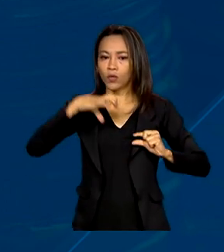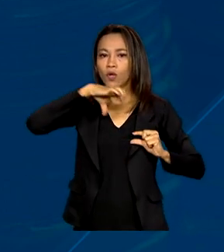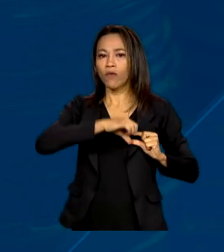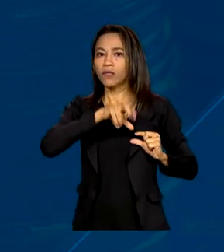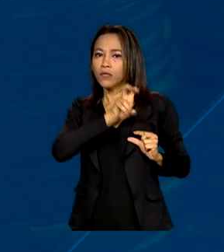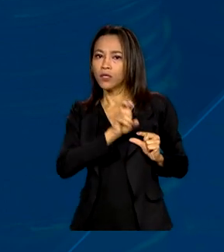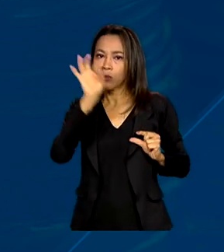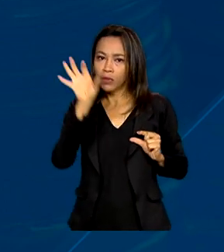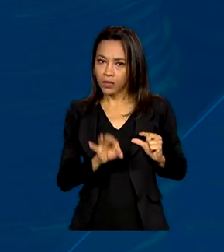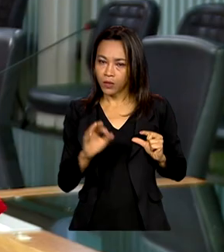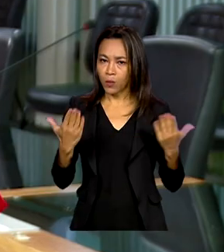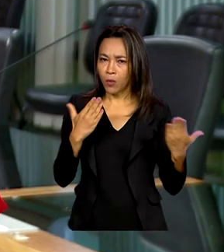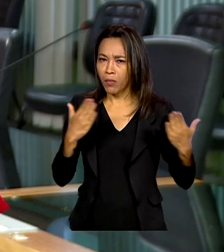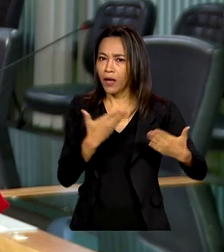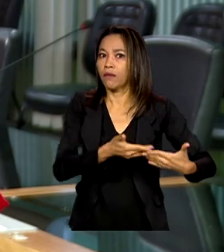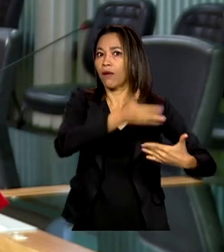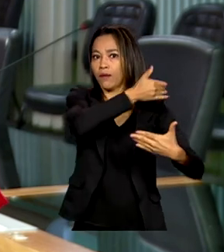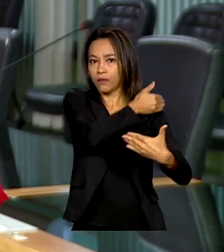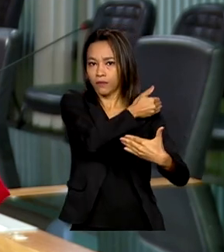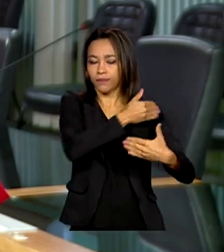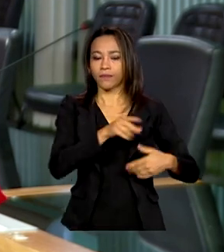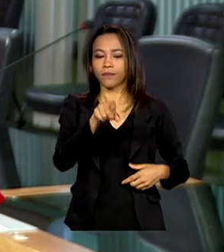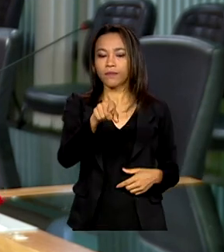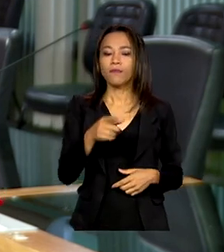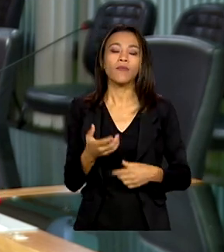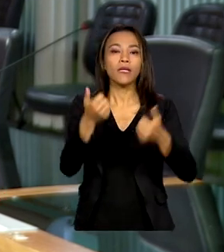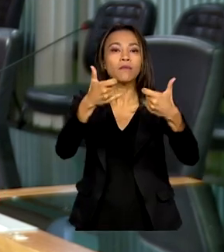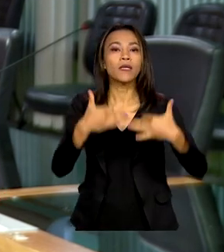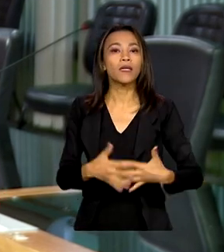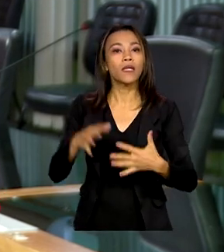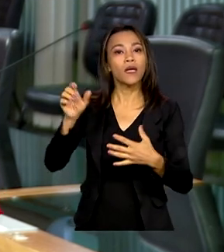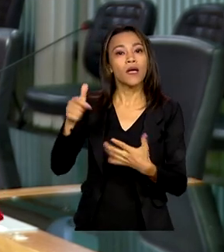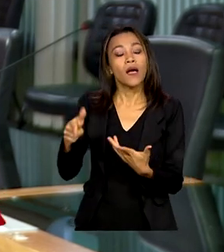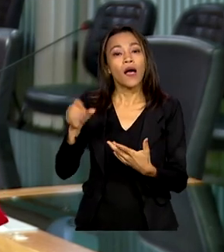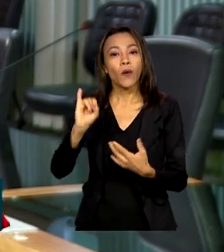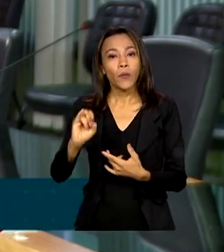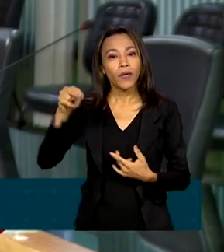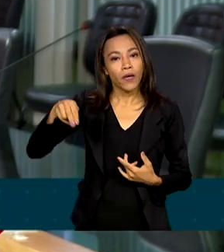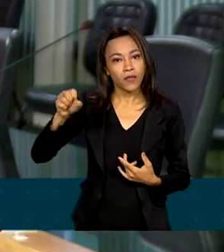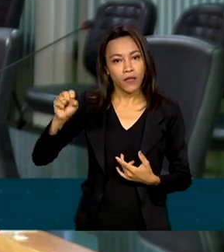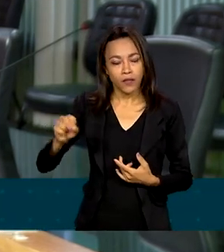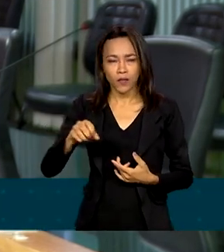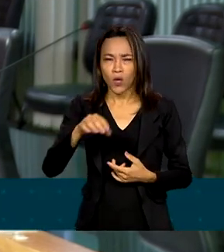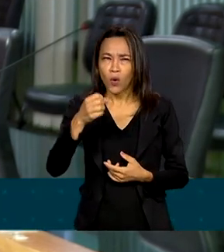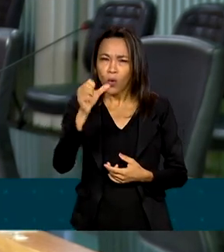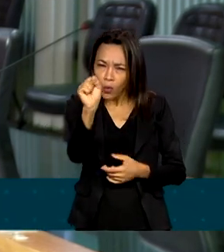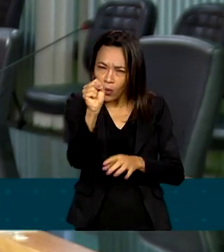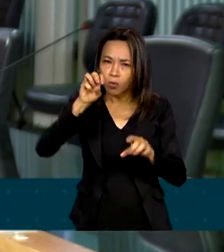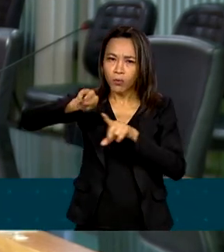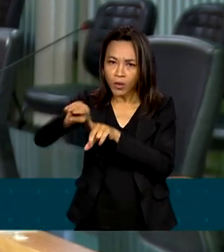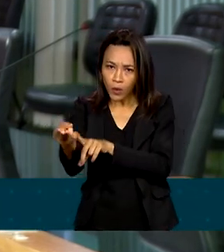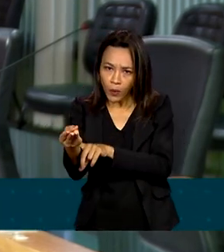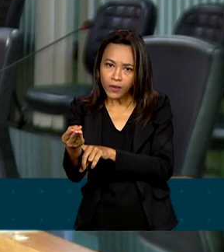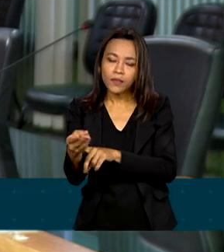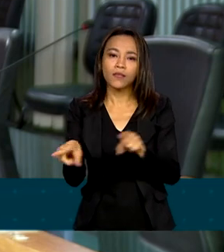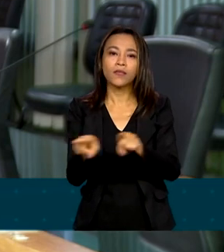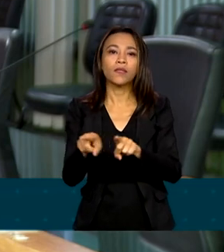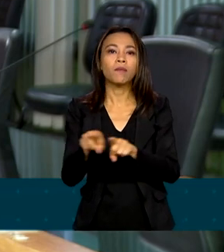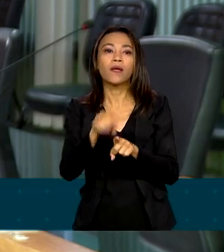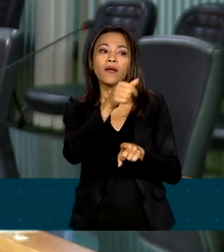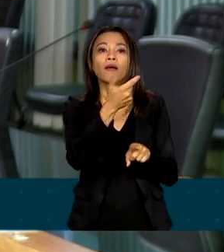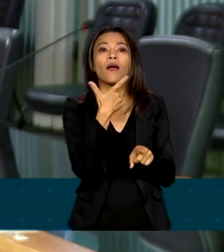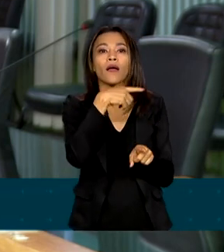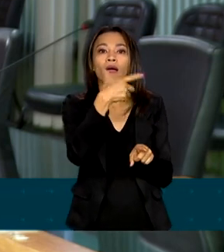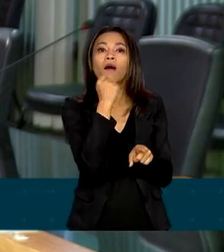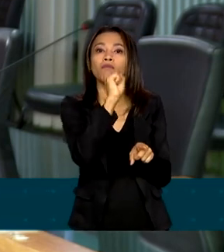movimentação anterior. Segundo a Previdência Social, aproximadamente 8 milhões de aposentados e pensionistas têm empréstimo